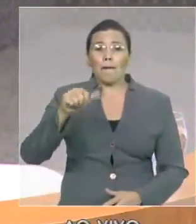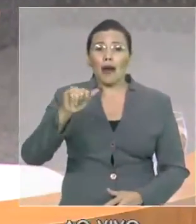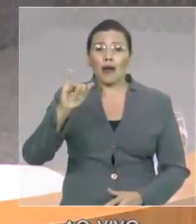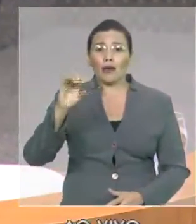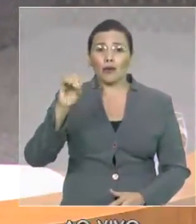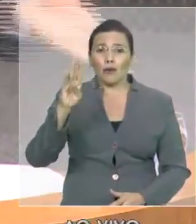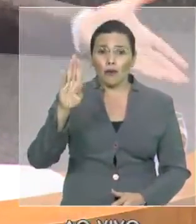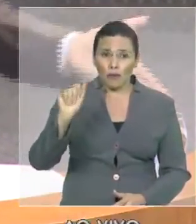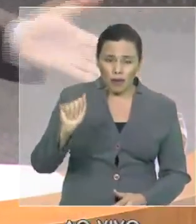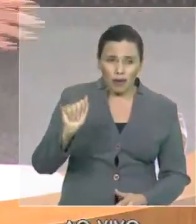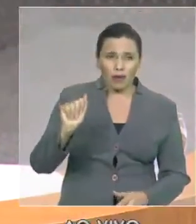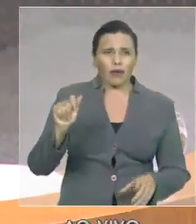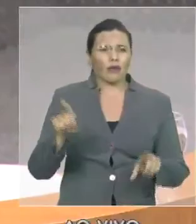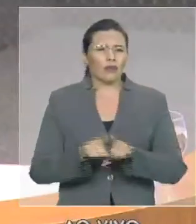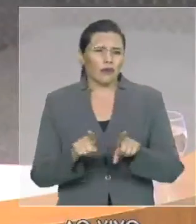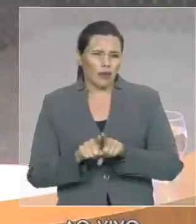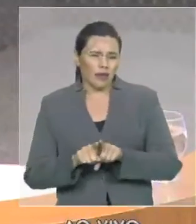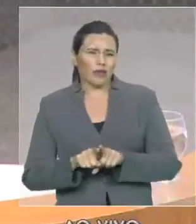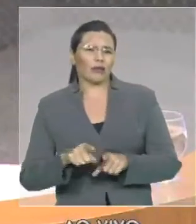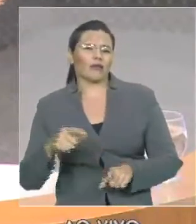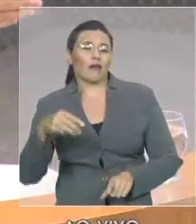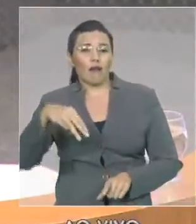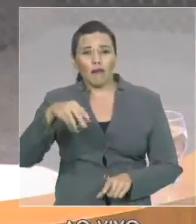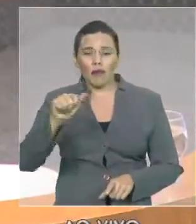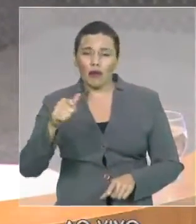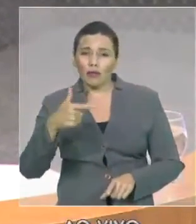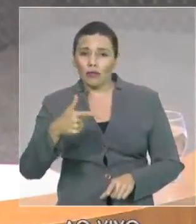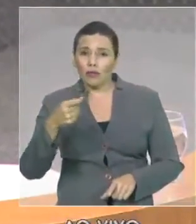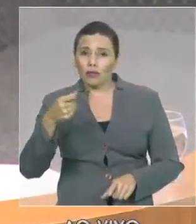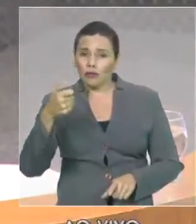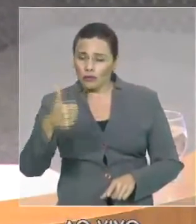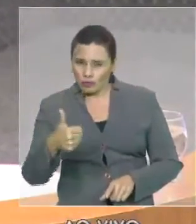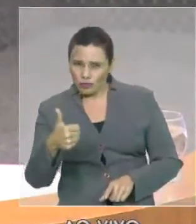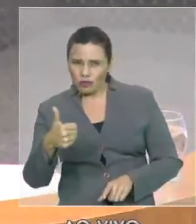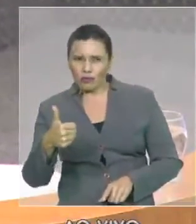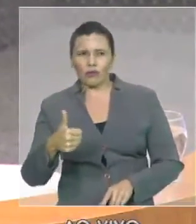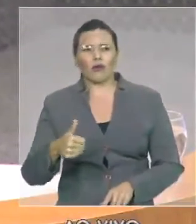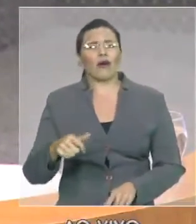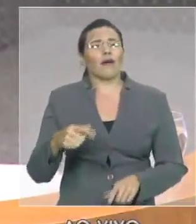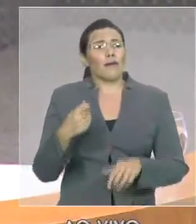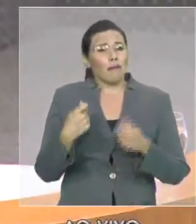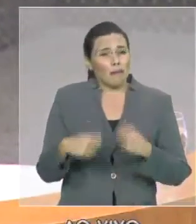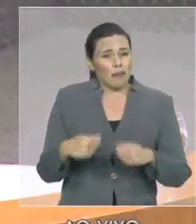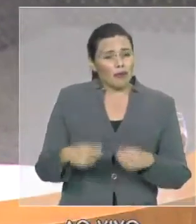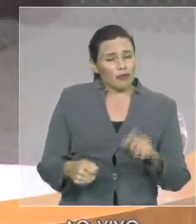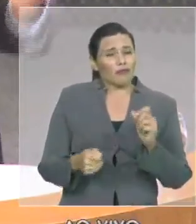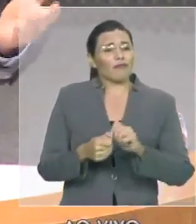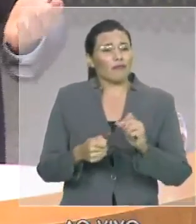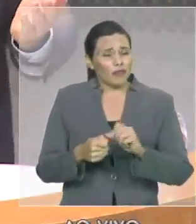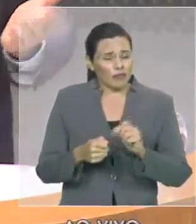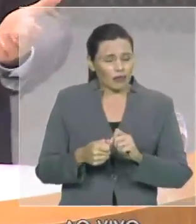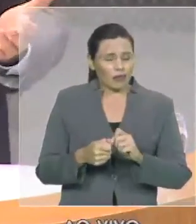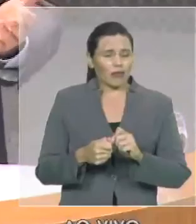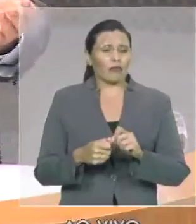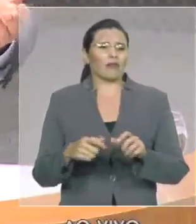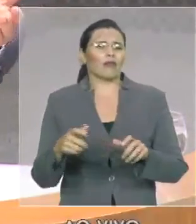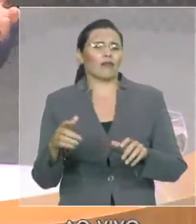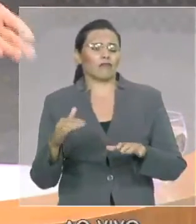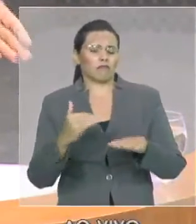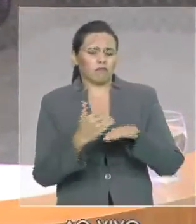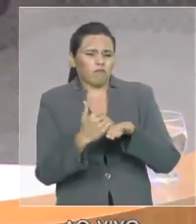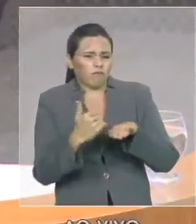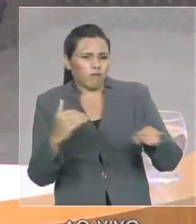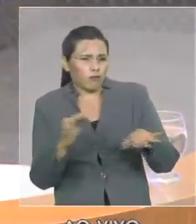Ribamar nós precisamos também fazer só que para fazer seria preciso praticamente interromper o trânsito da MA 201